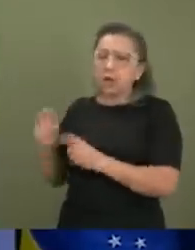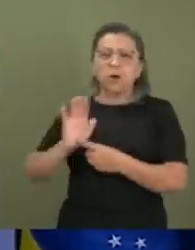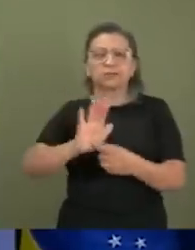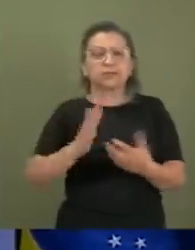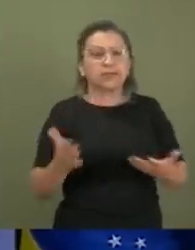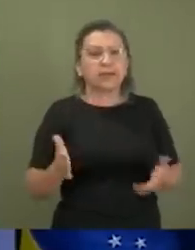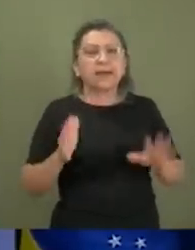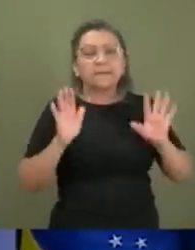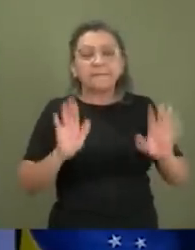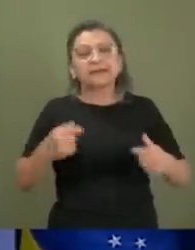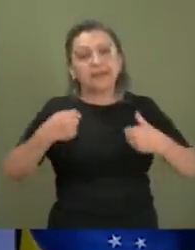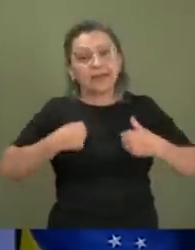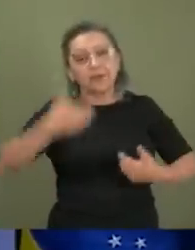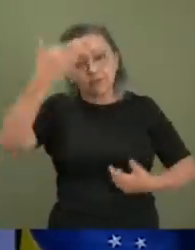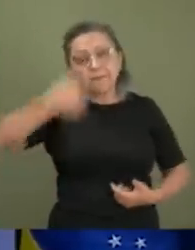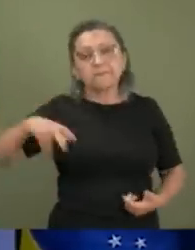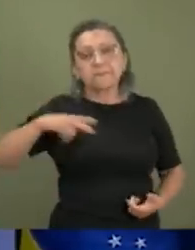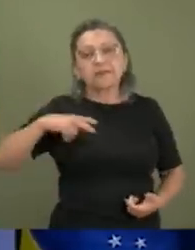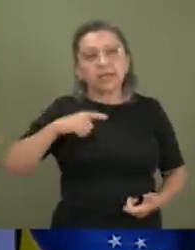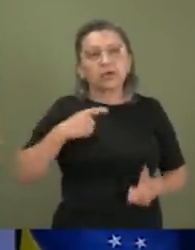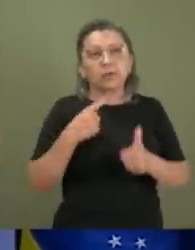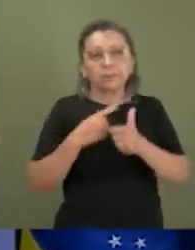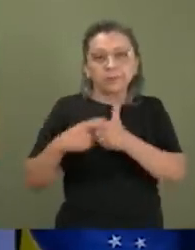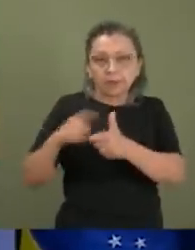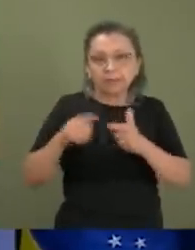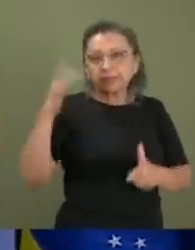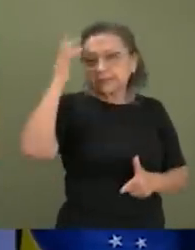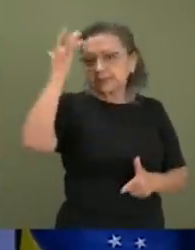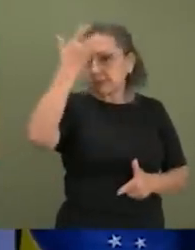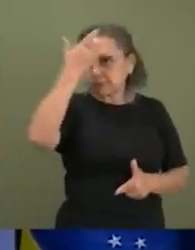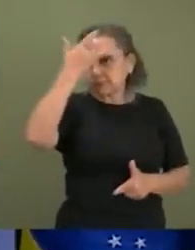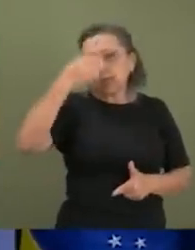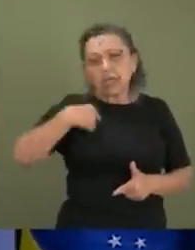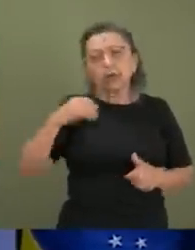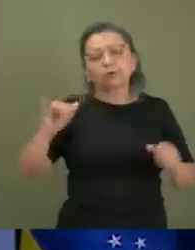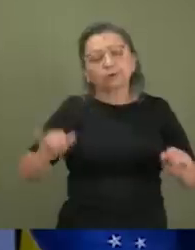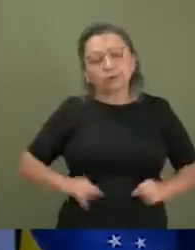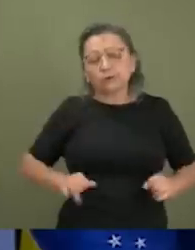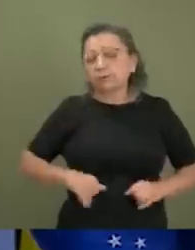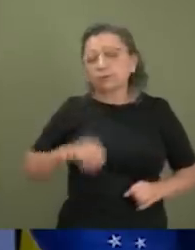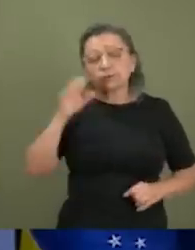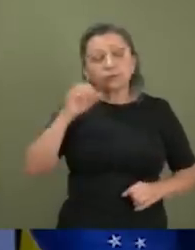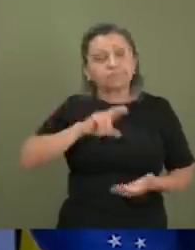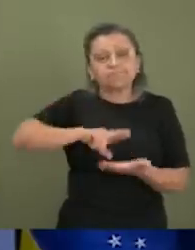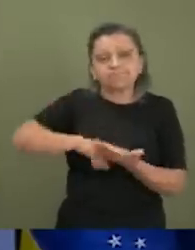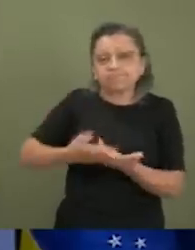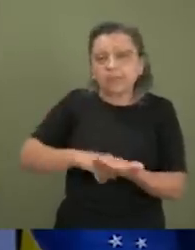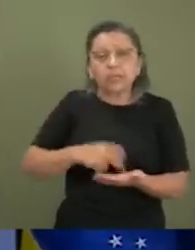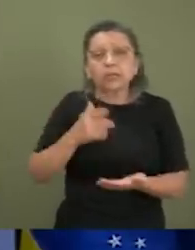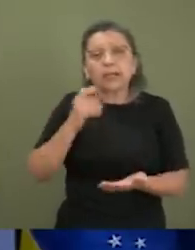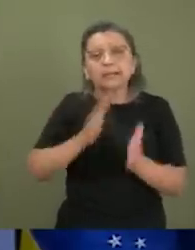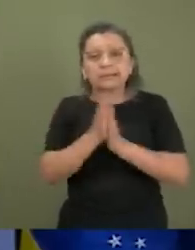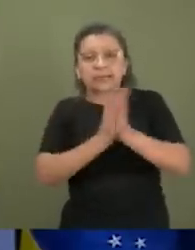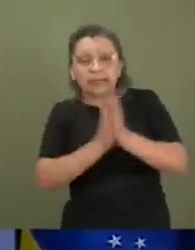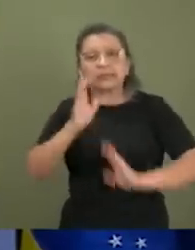se abrir. Mas eu, pessoalmente, tenho problemas de saúde mental. Eu sofro com insônia, com ansiedade, com depressão e faço